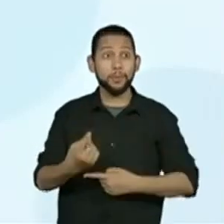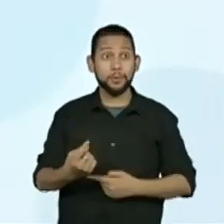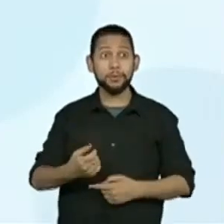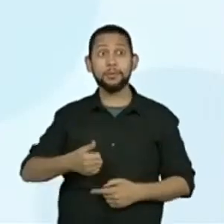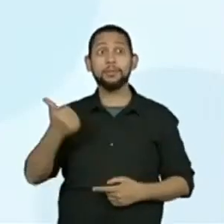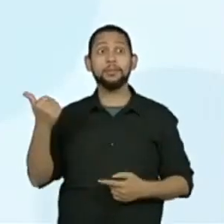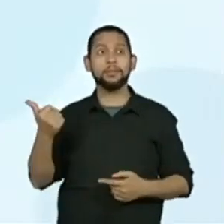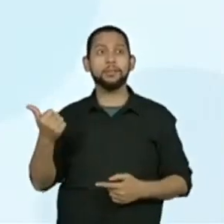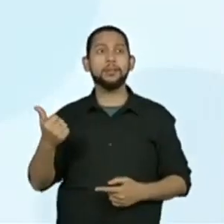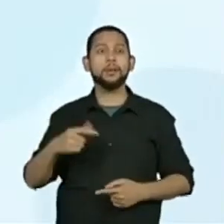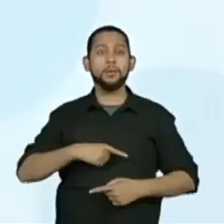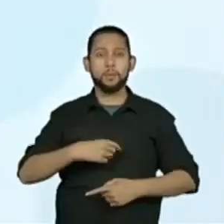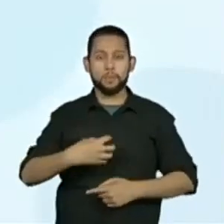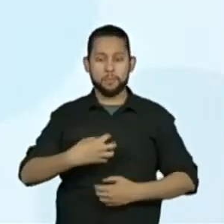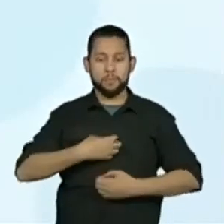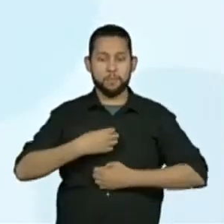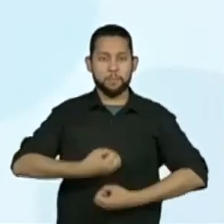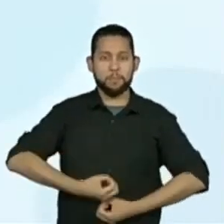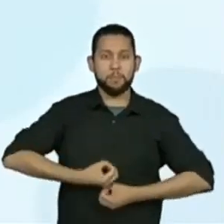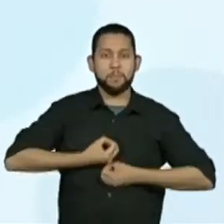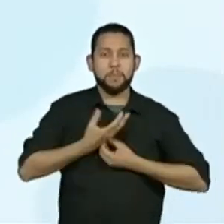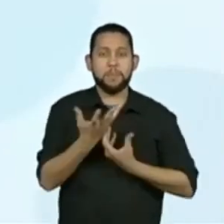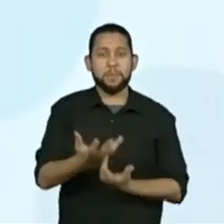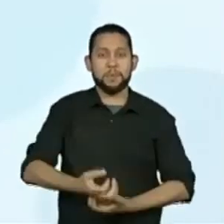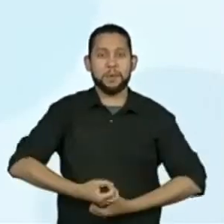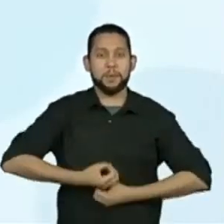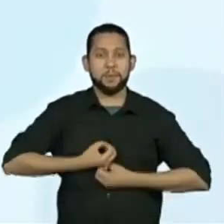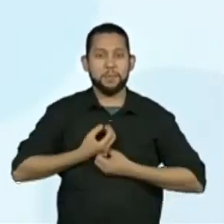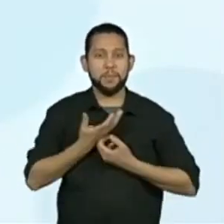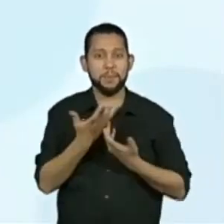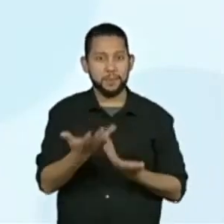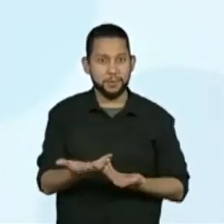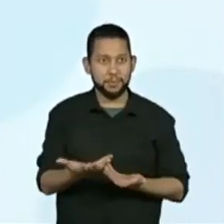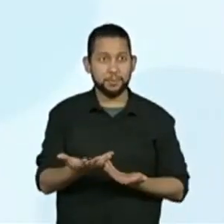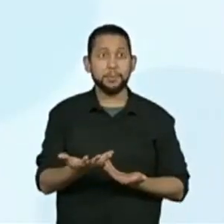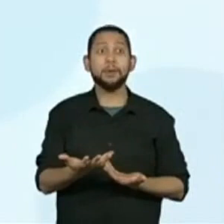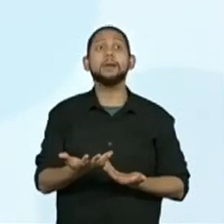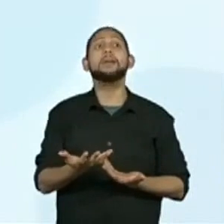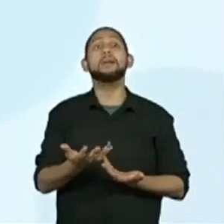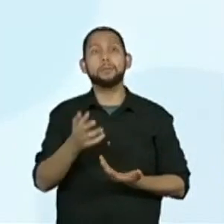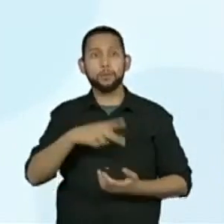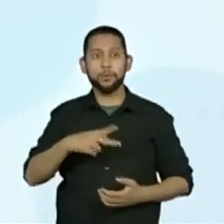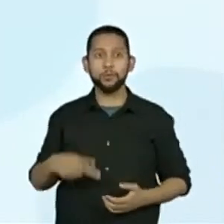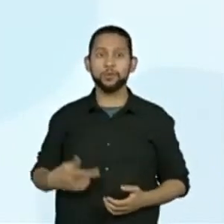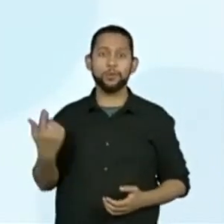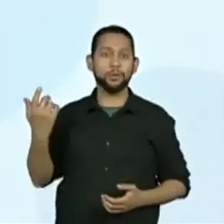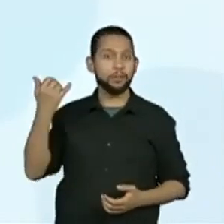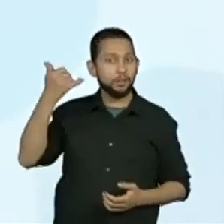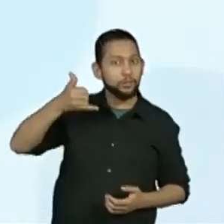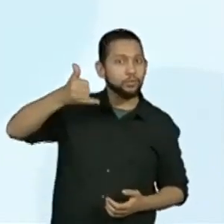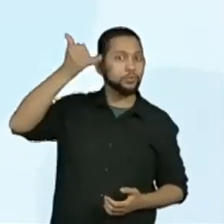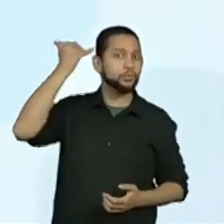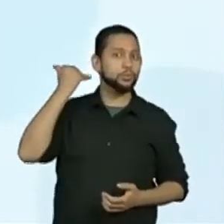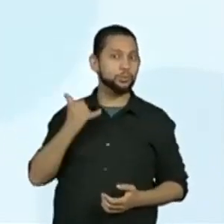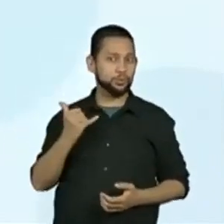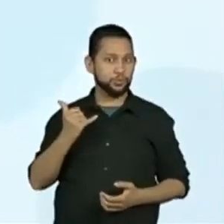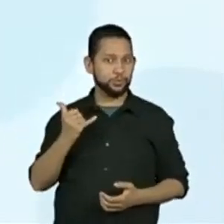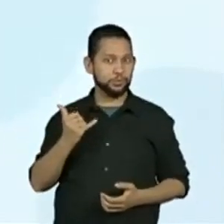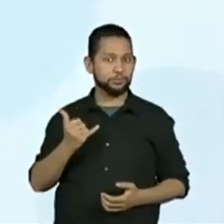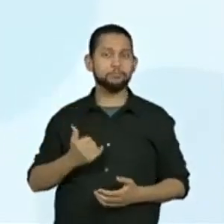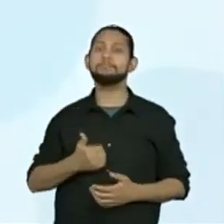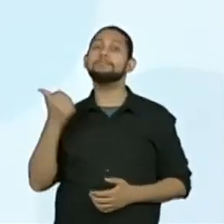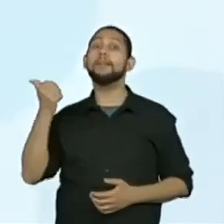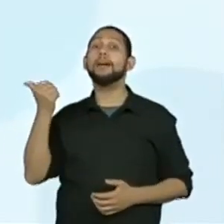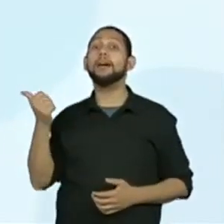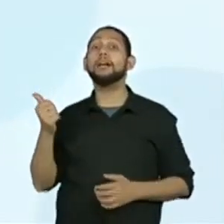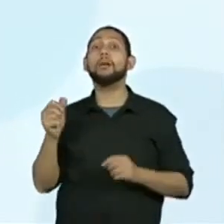Declamação de poema. Quem declamará o nosso poema é a professora Juliana. E o